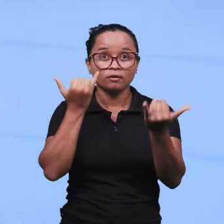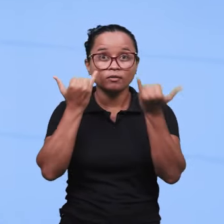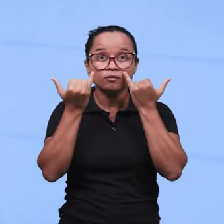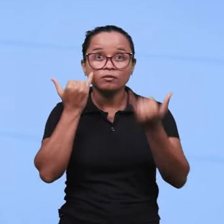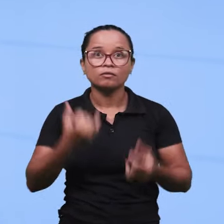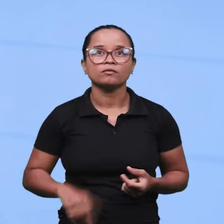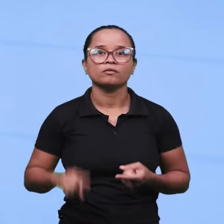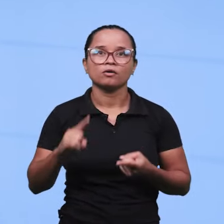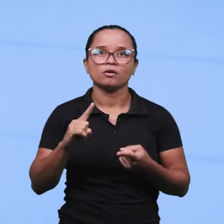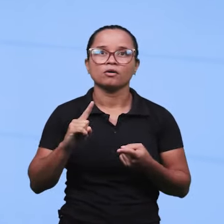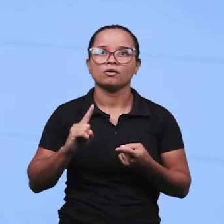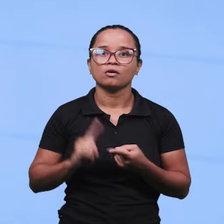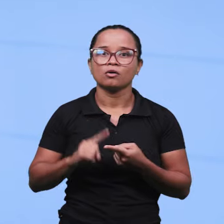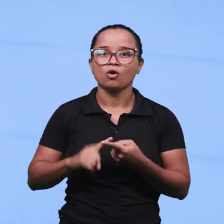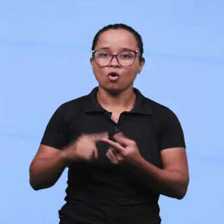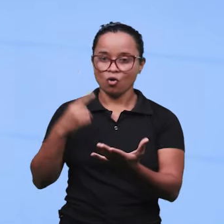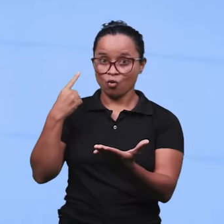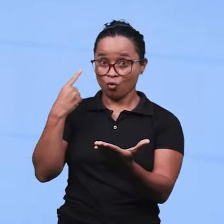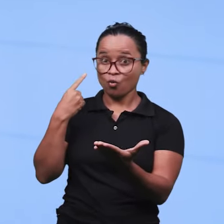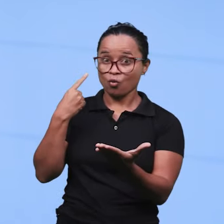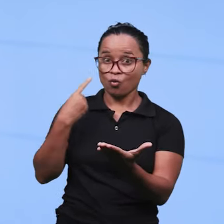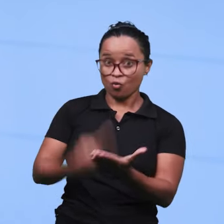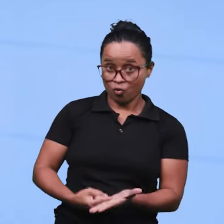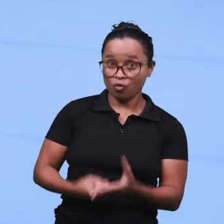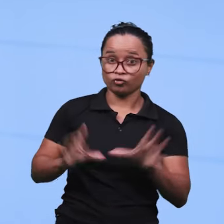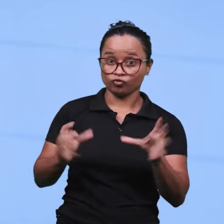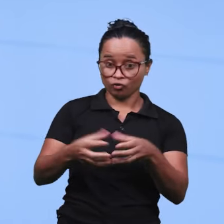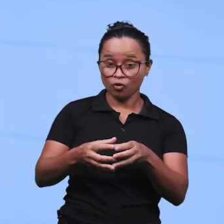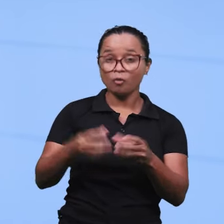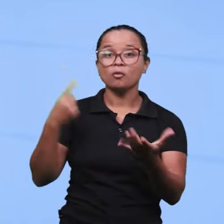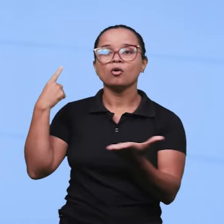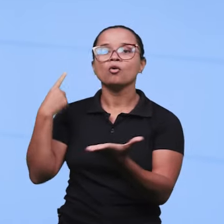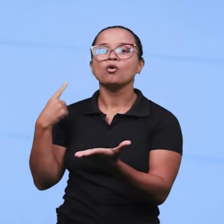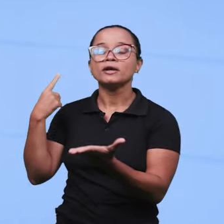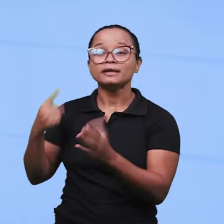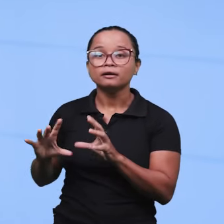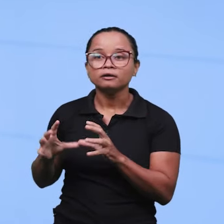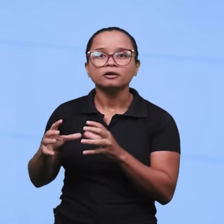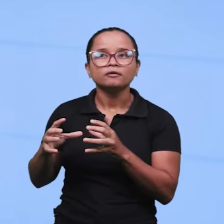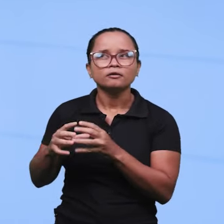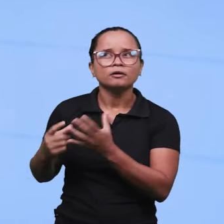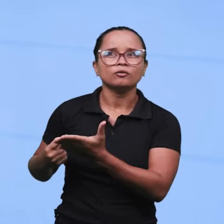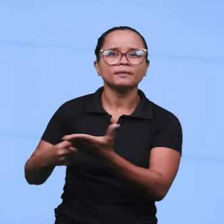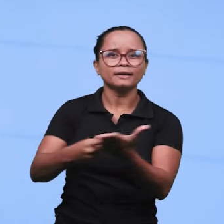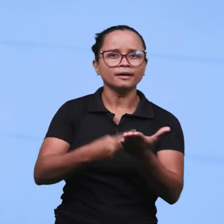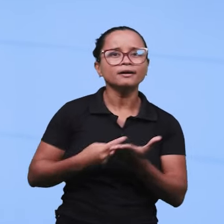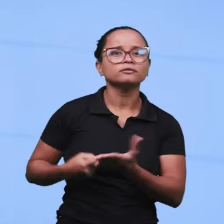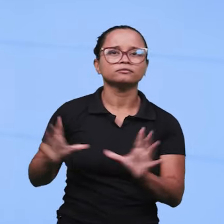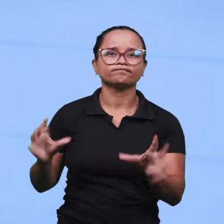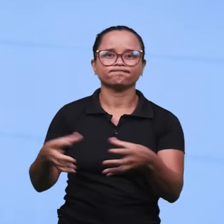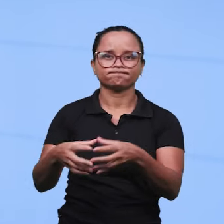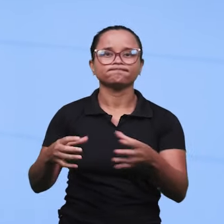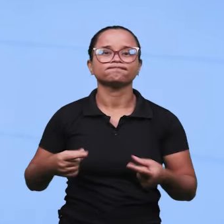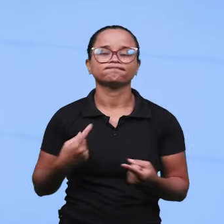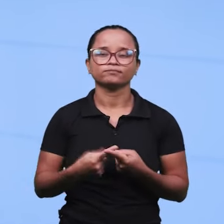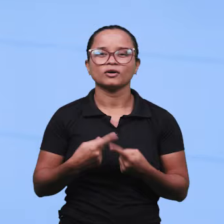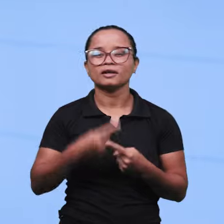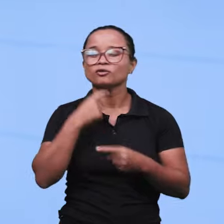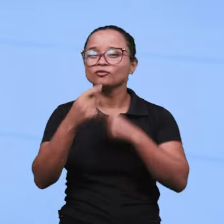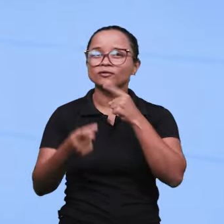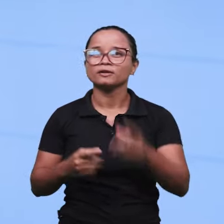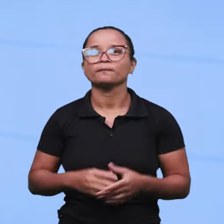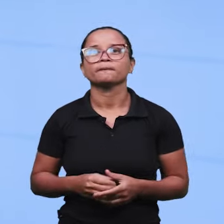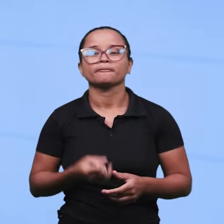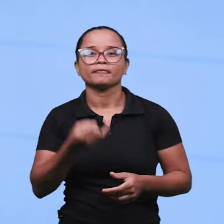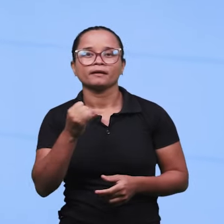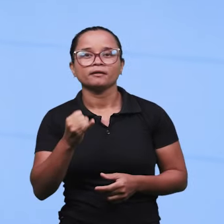em acordo coletivo e convenção coletiva. Por que, diz doutor Wesnell? Porque, na verdade, a grande dúvida é